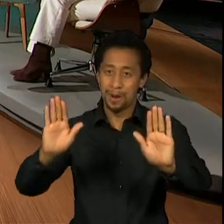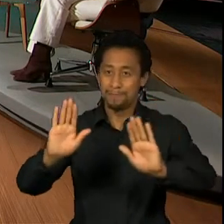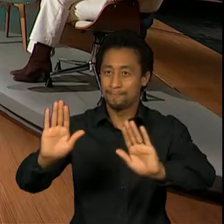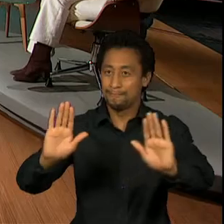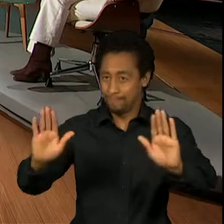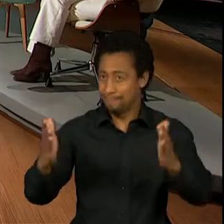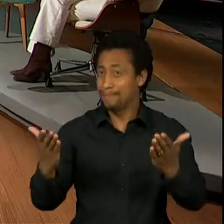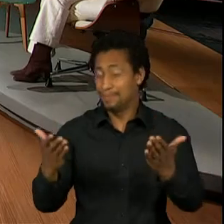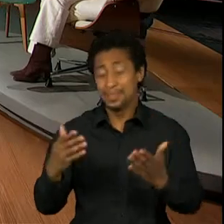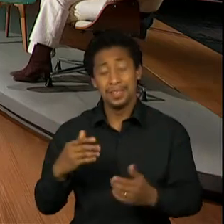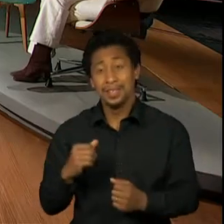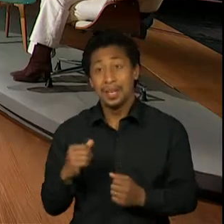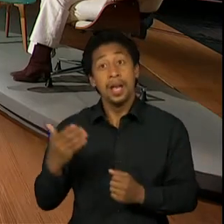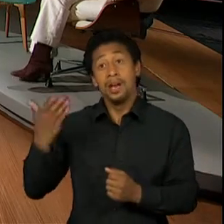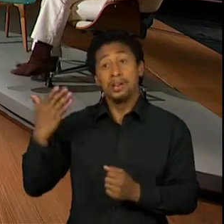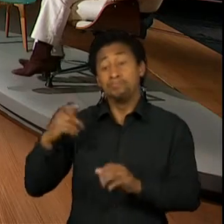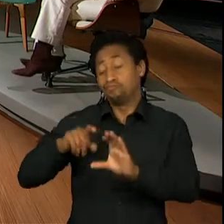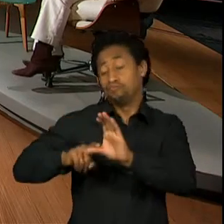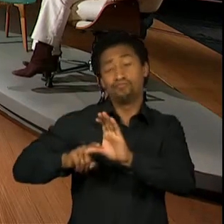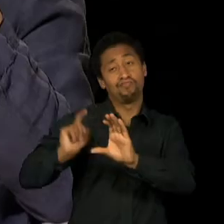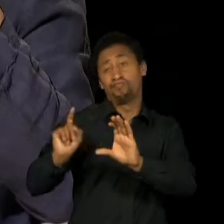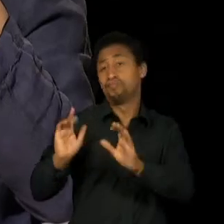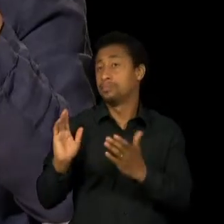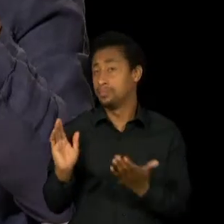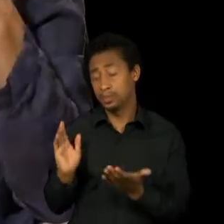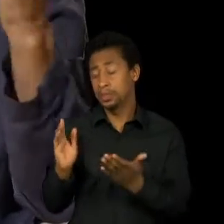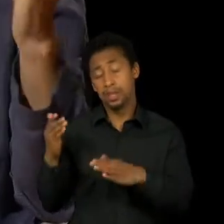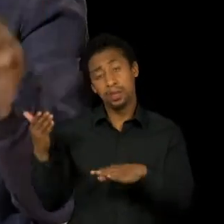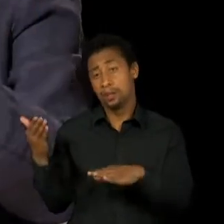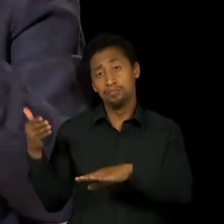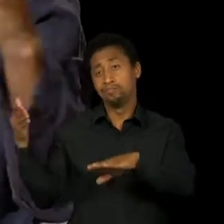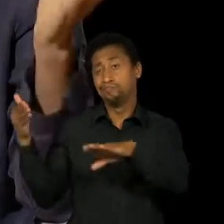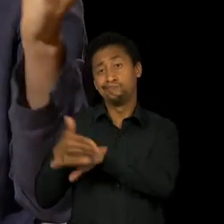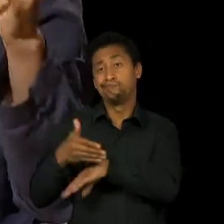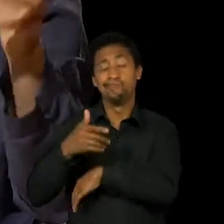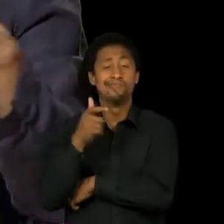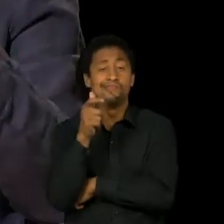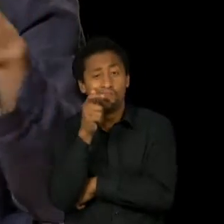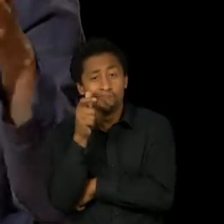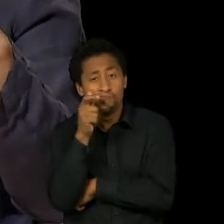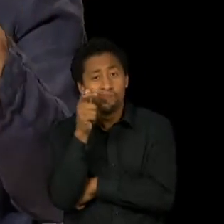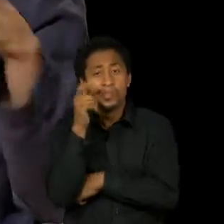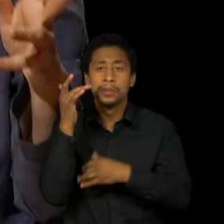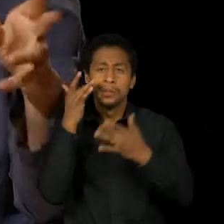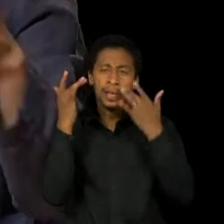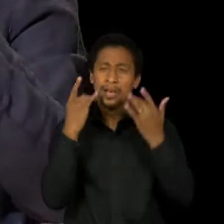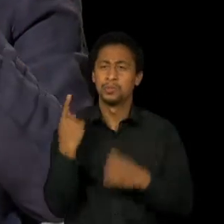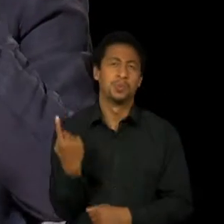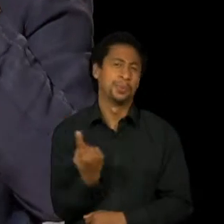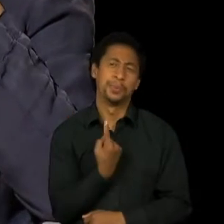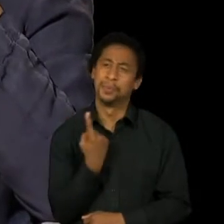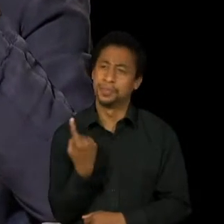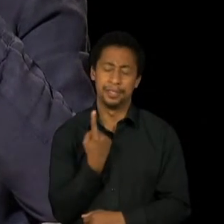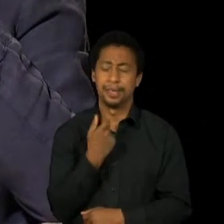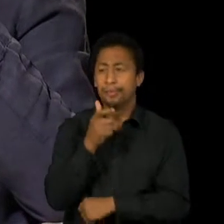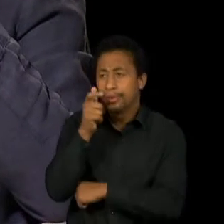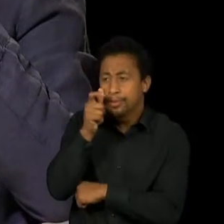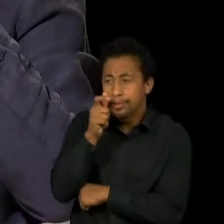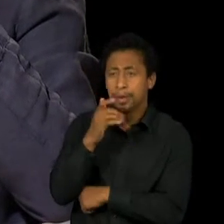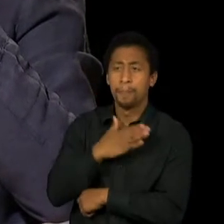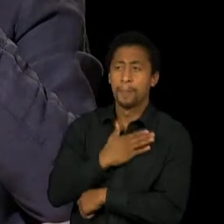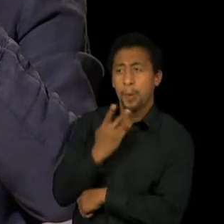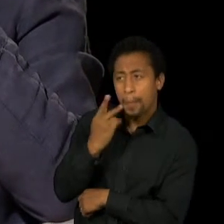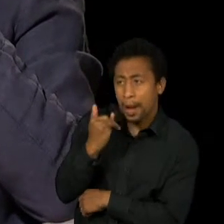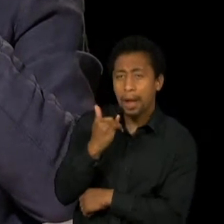para ser, né? Então, eu ia ver sozinha as peças, tanto do meu pai, como outras. Cinema. Era um momento também